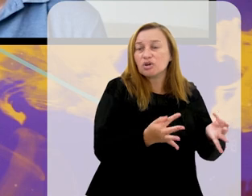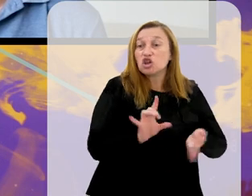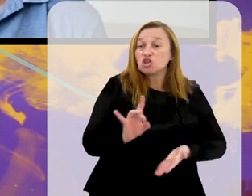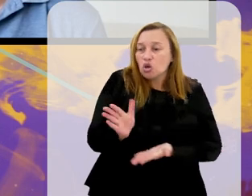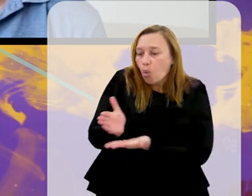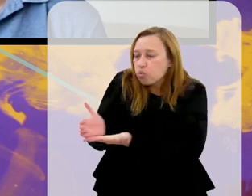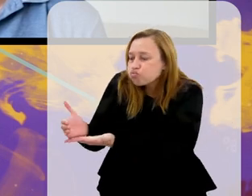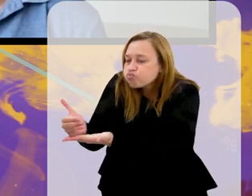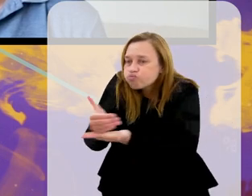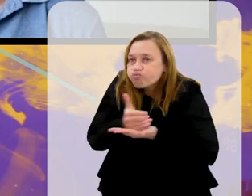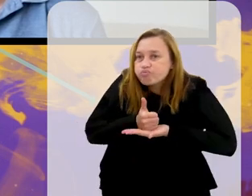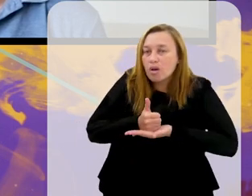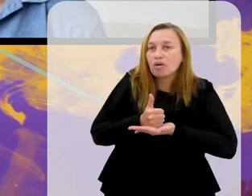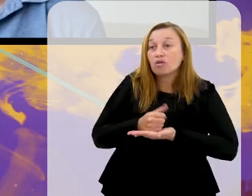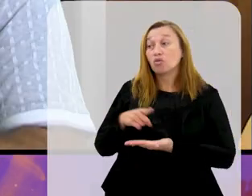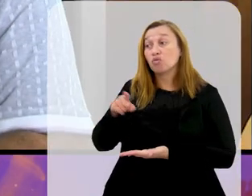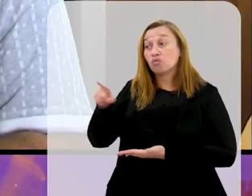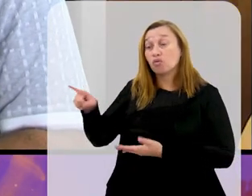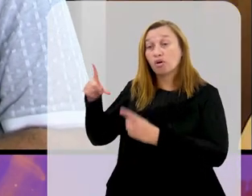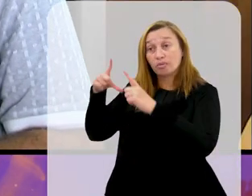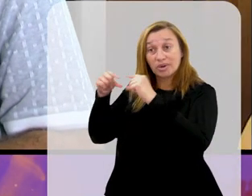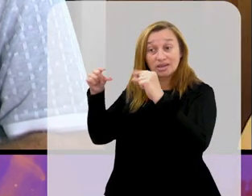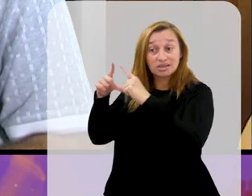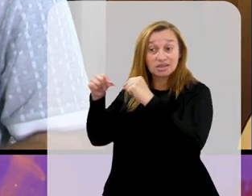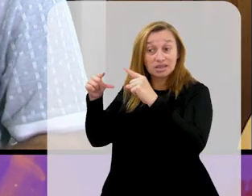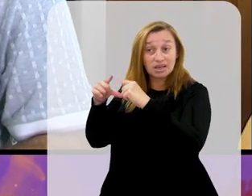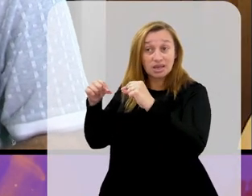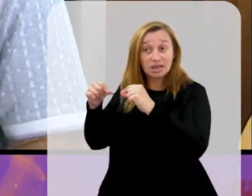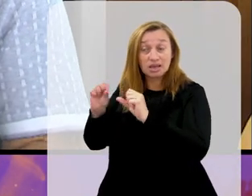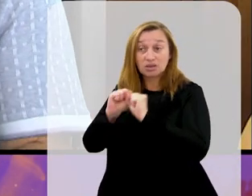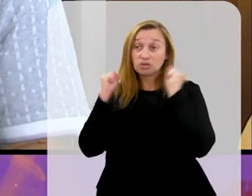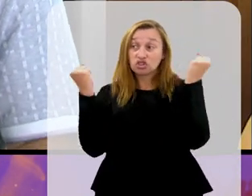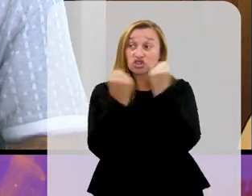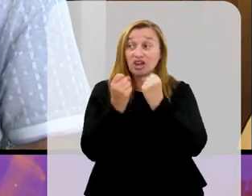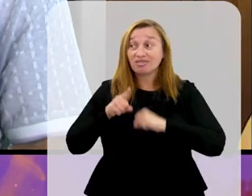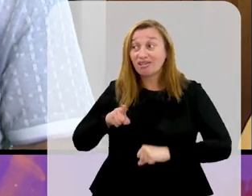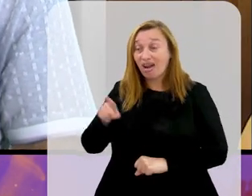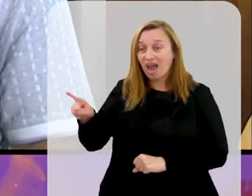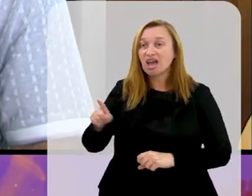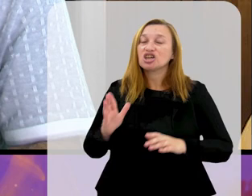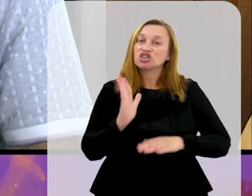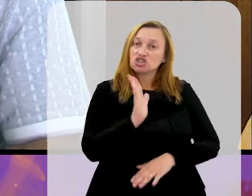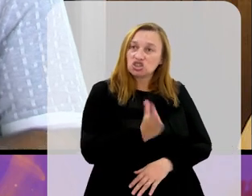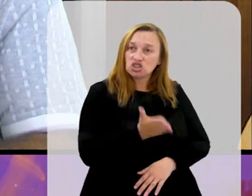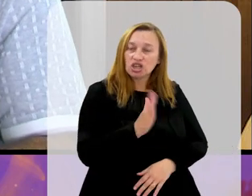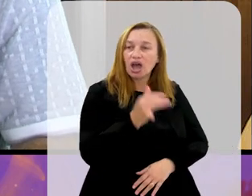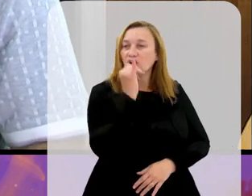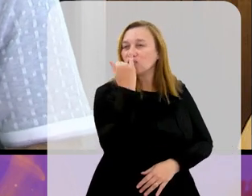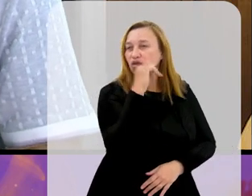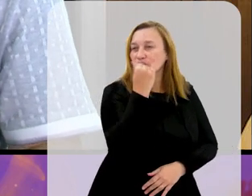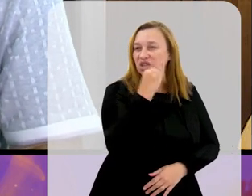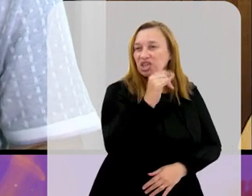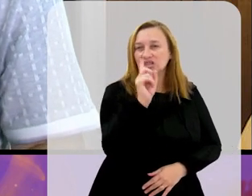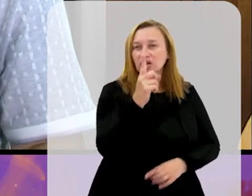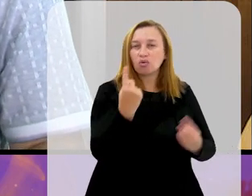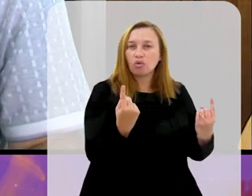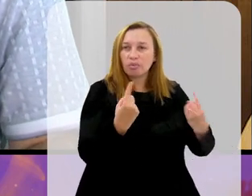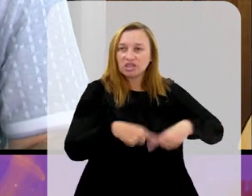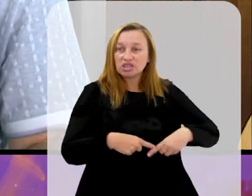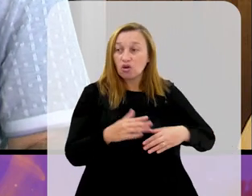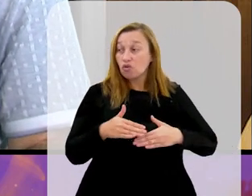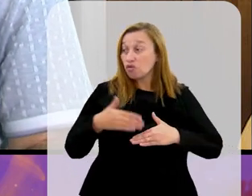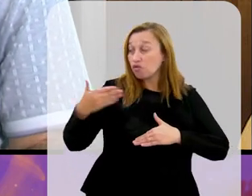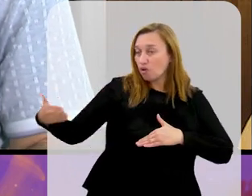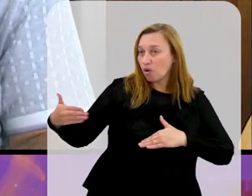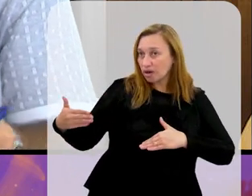lucro quando foi a Brasília jogar no estádio Maré Garrincha. Já o Fluminense, o tricolor, ele não disputou